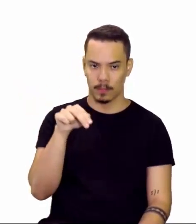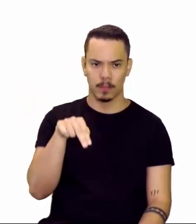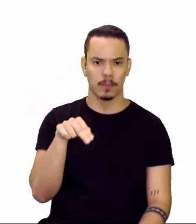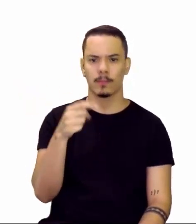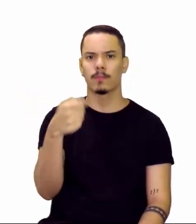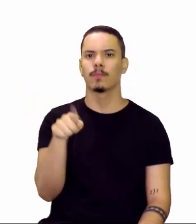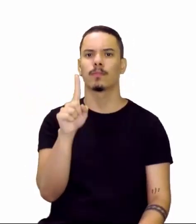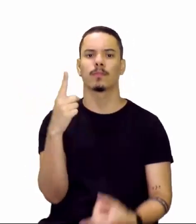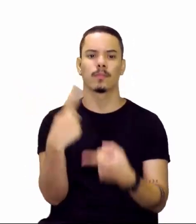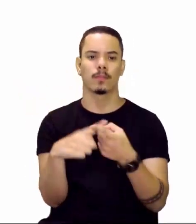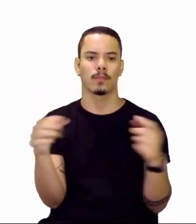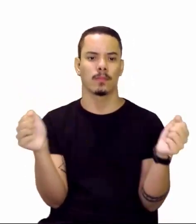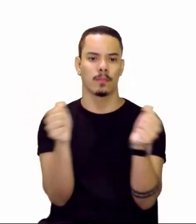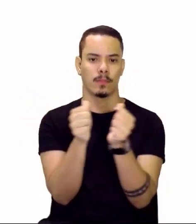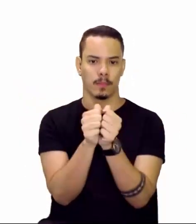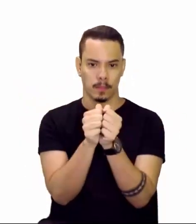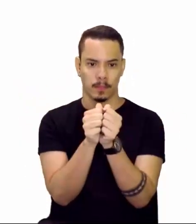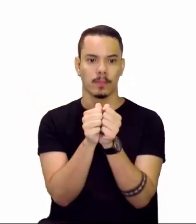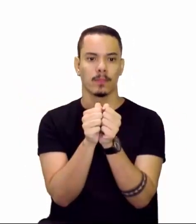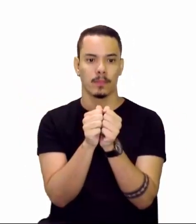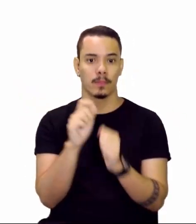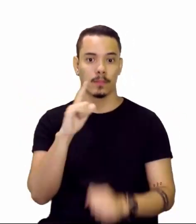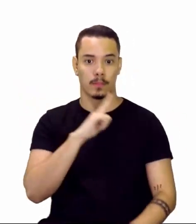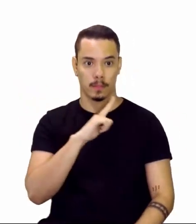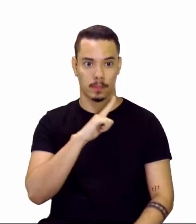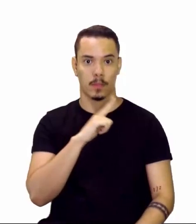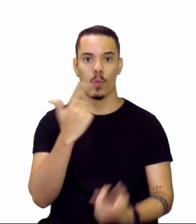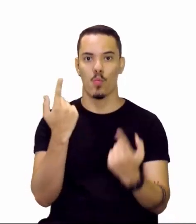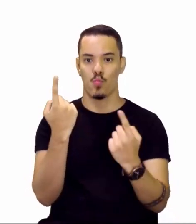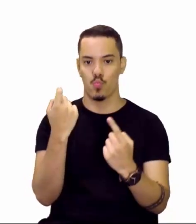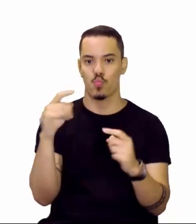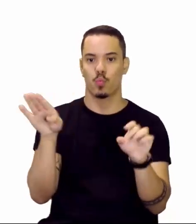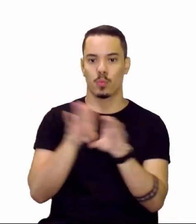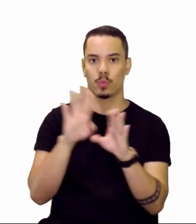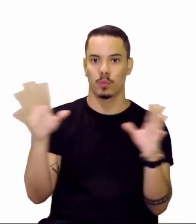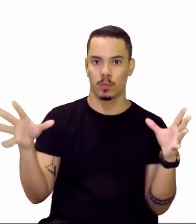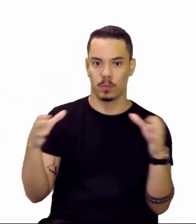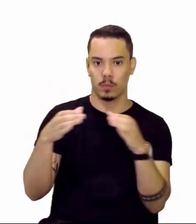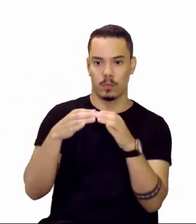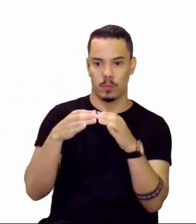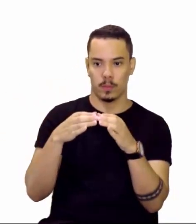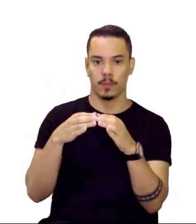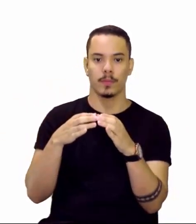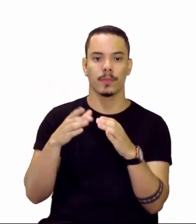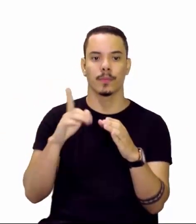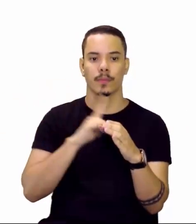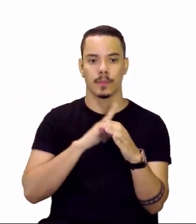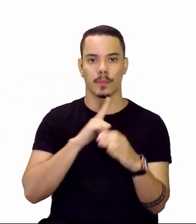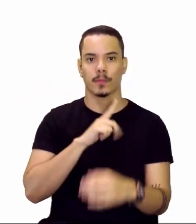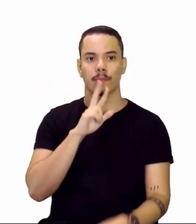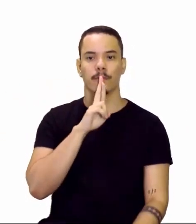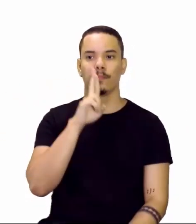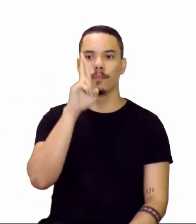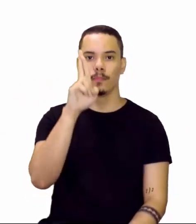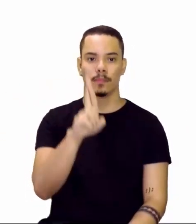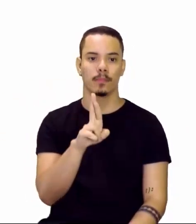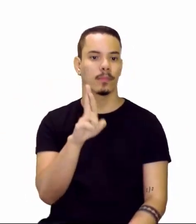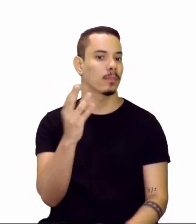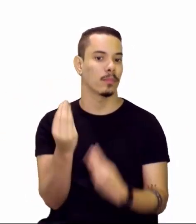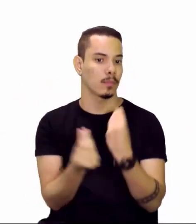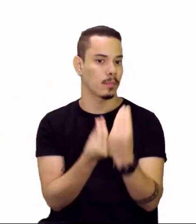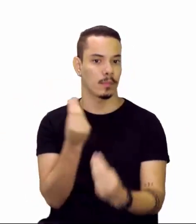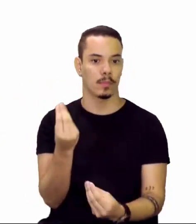é um átomo do mesmo elemento, só tem átomos do elemento zinco formando esse elemento. E aí, ele vai apresentar carga.